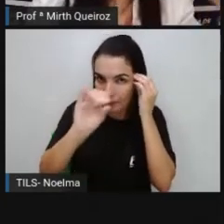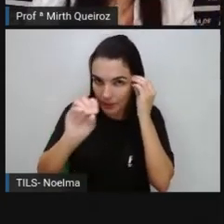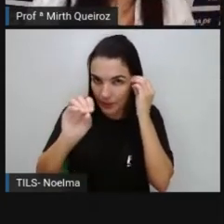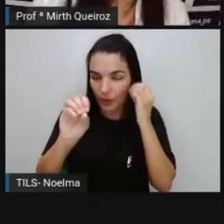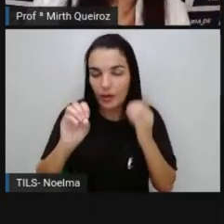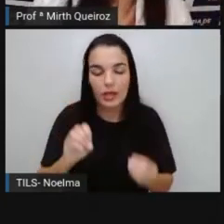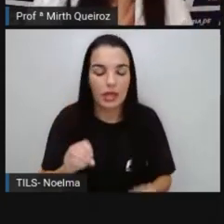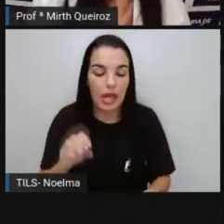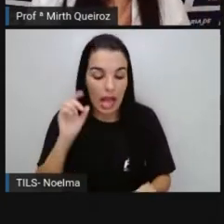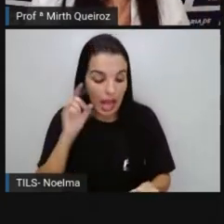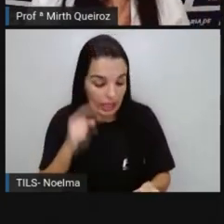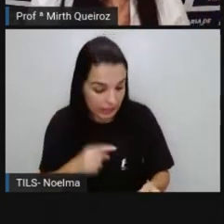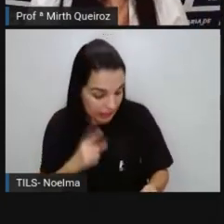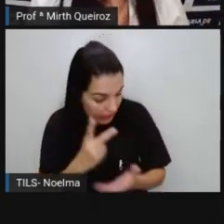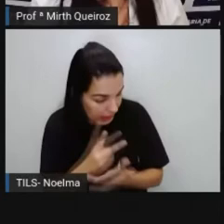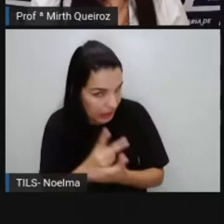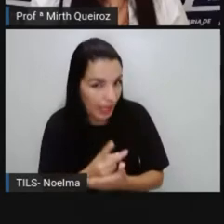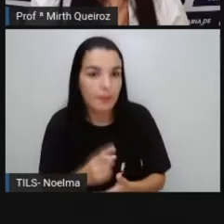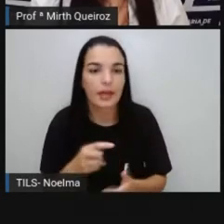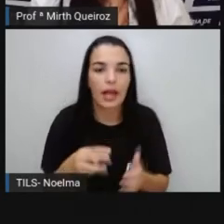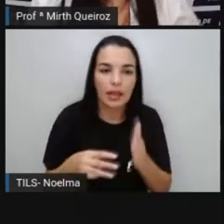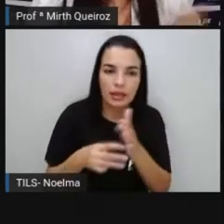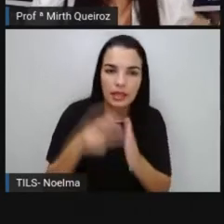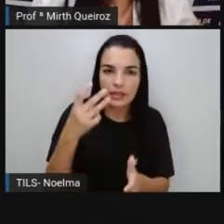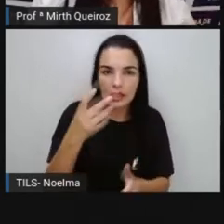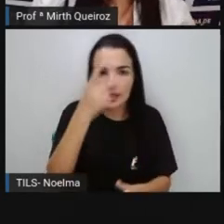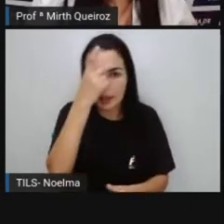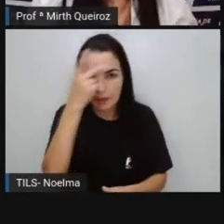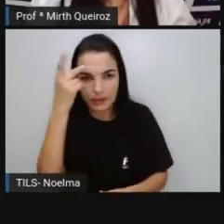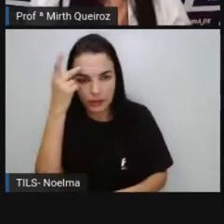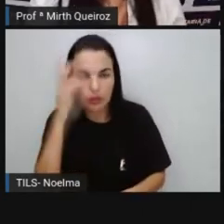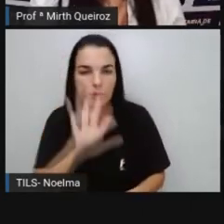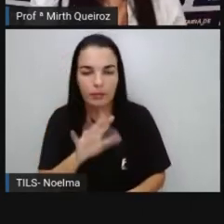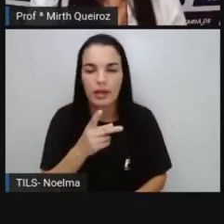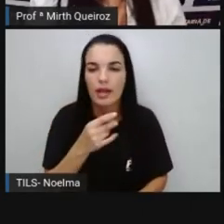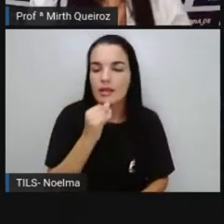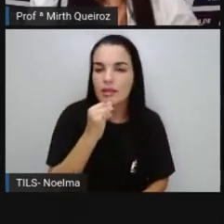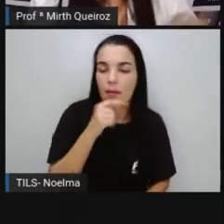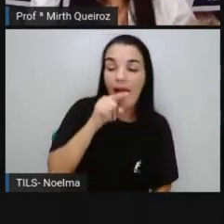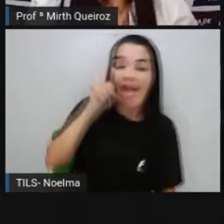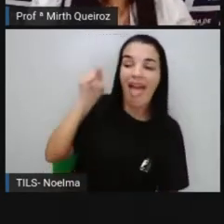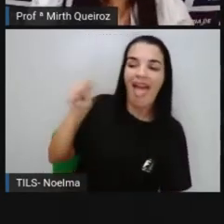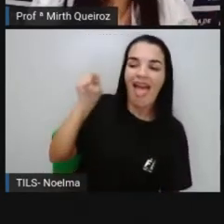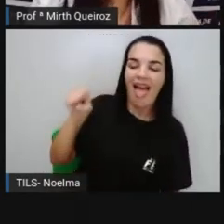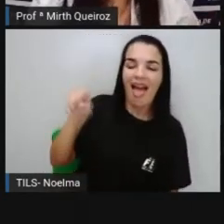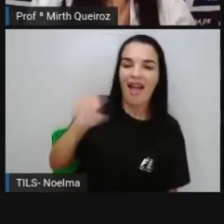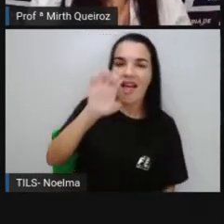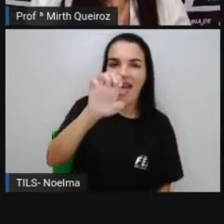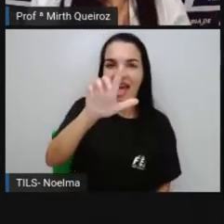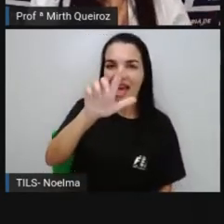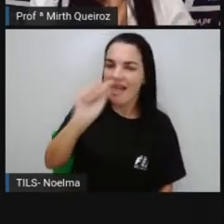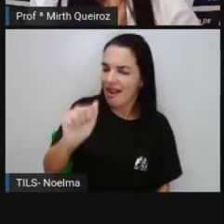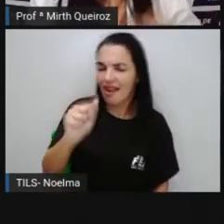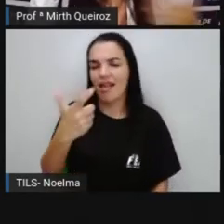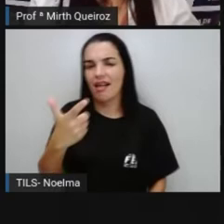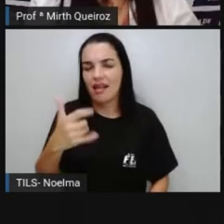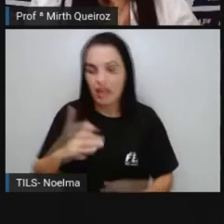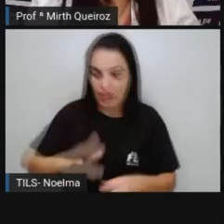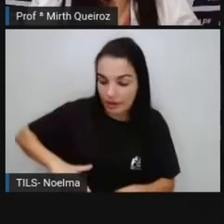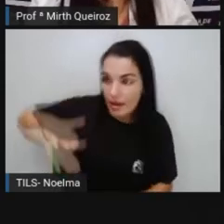a vida de outra pessoa. Então, ela cresceu, ela se formou, ela